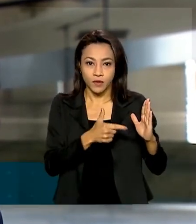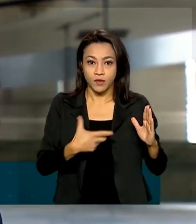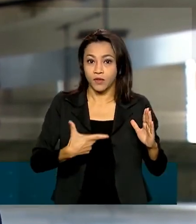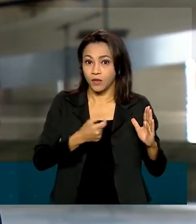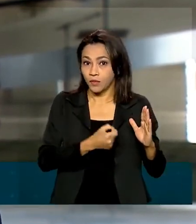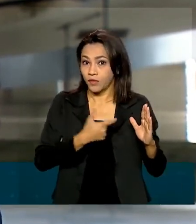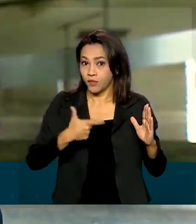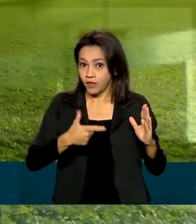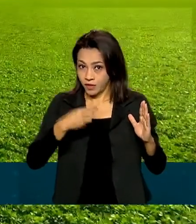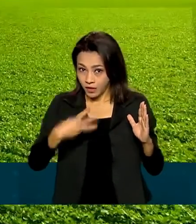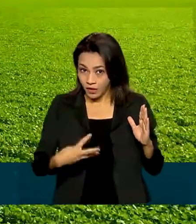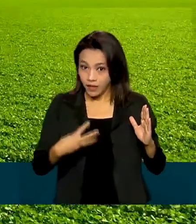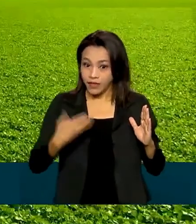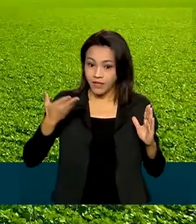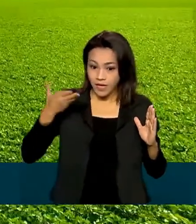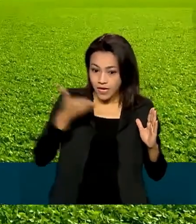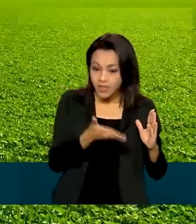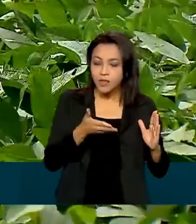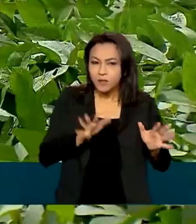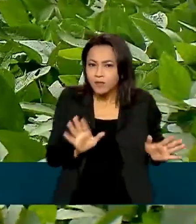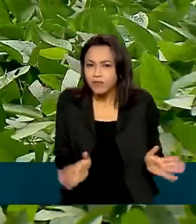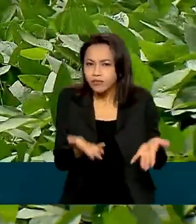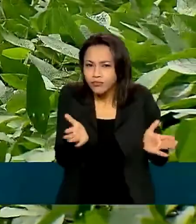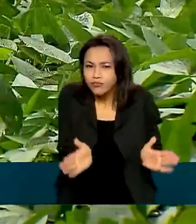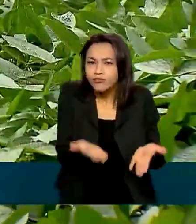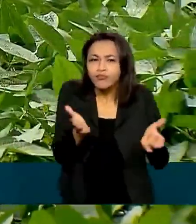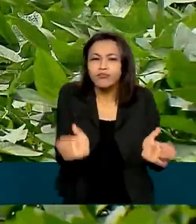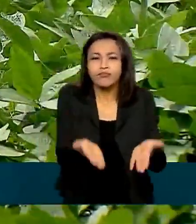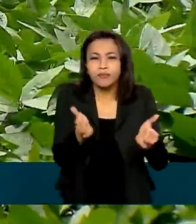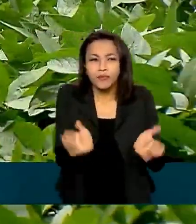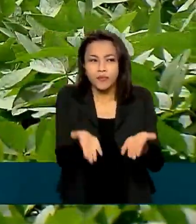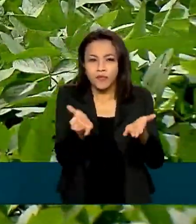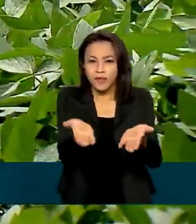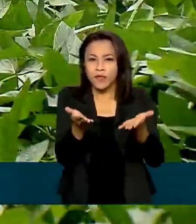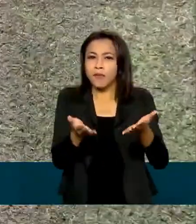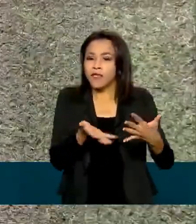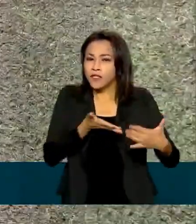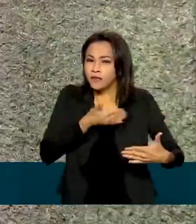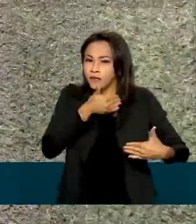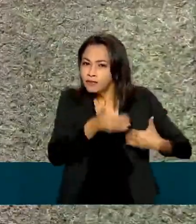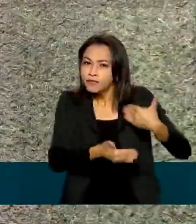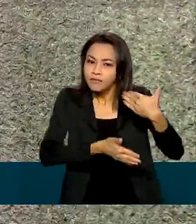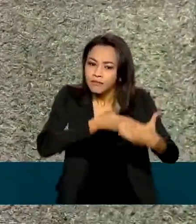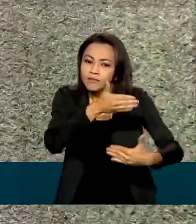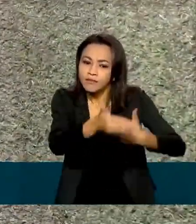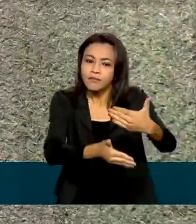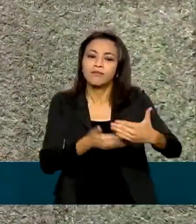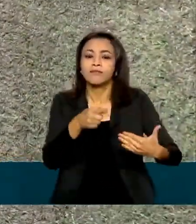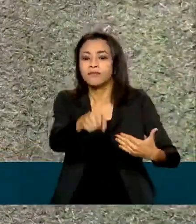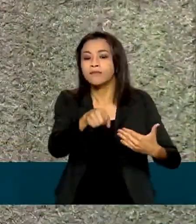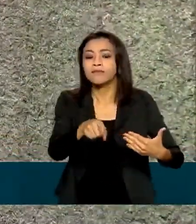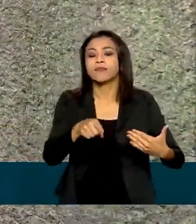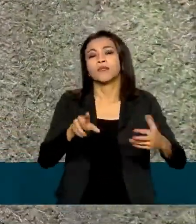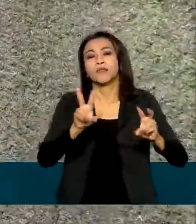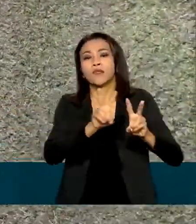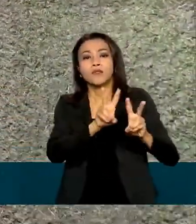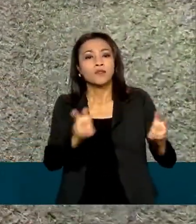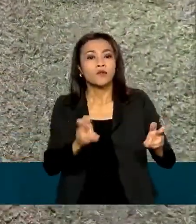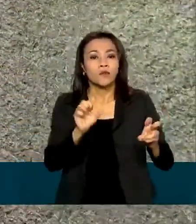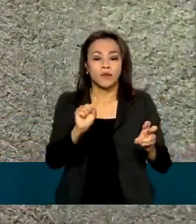ele é impulsionado principalmente pelo desempenho, bom desempenho dos mercados de milho, soja, arroz,